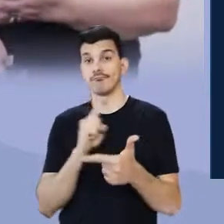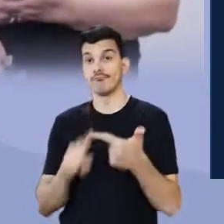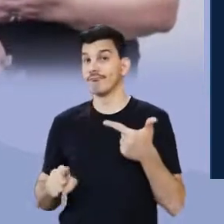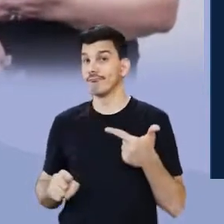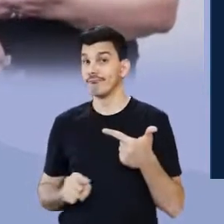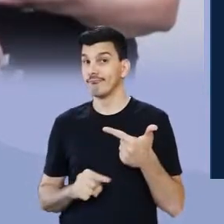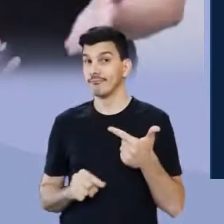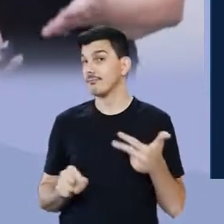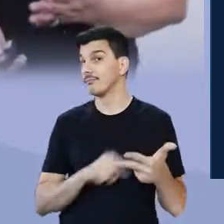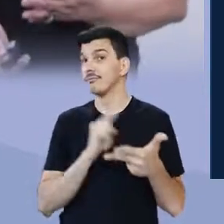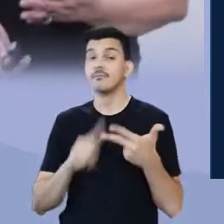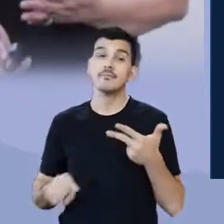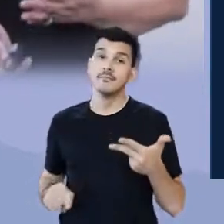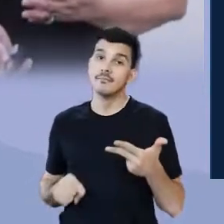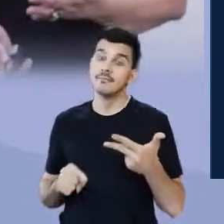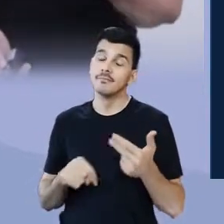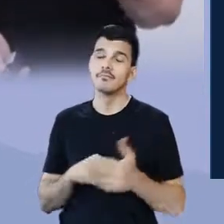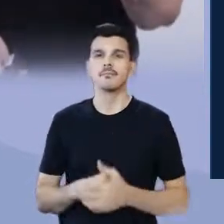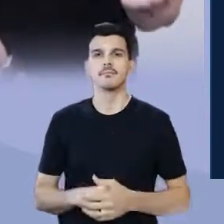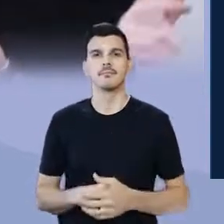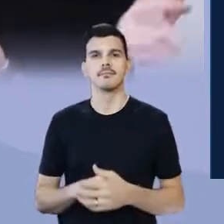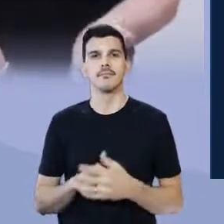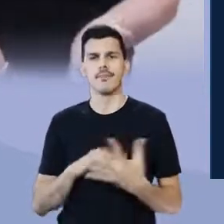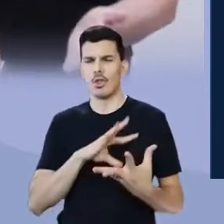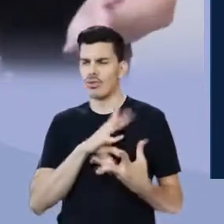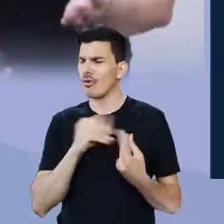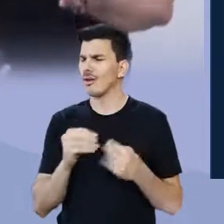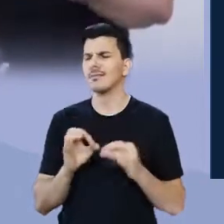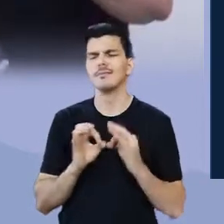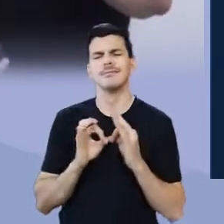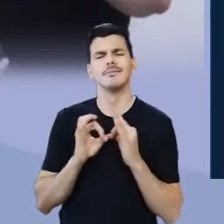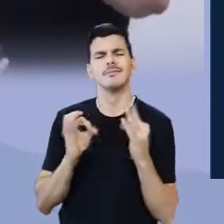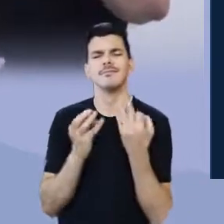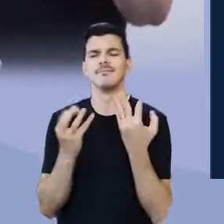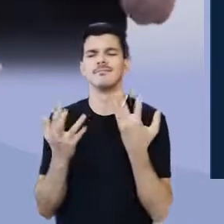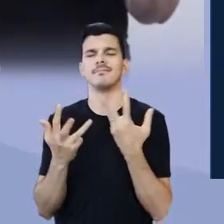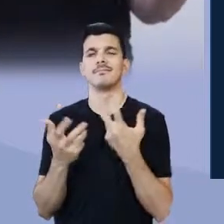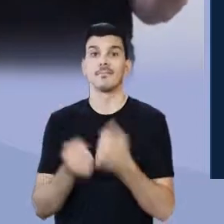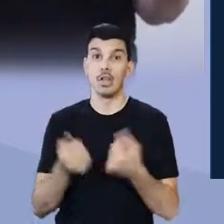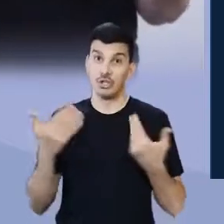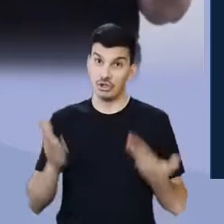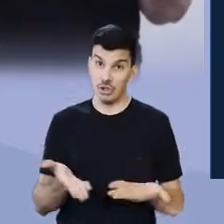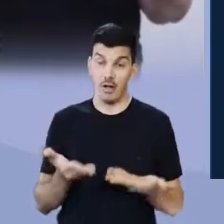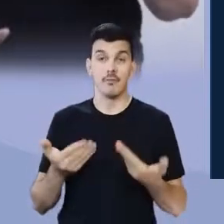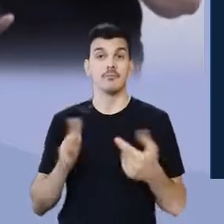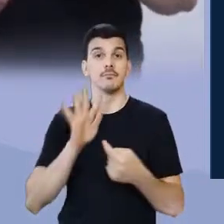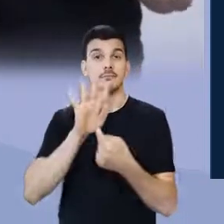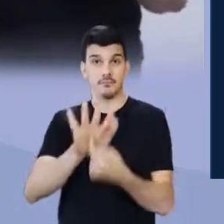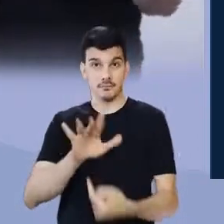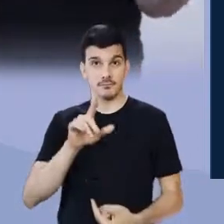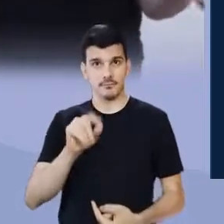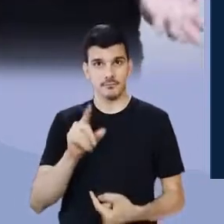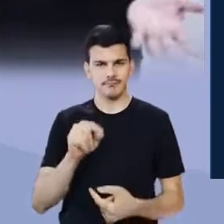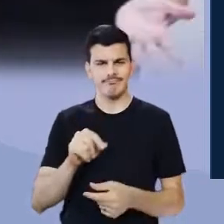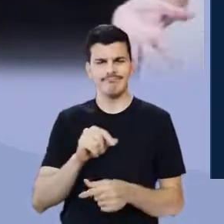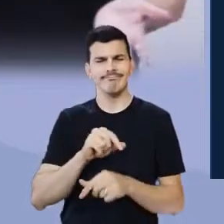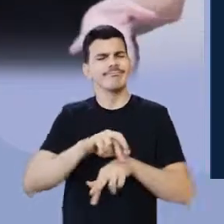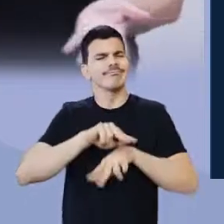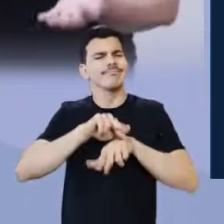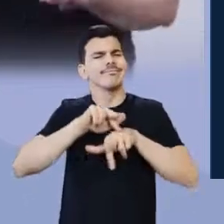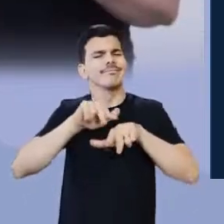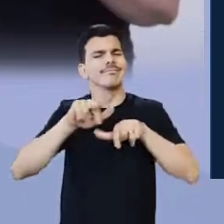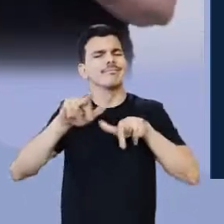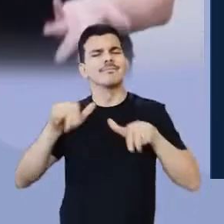segunda? Ou a terceira? Todas são belíssimas e já apresentavam N formas